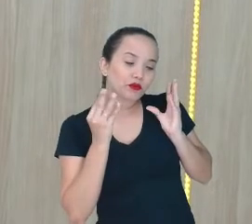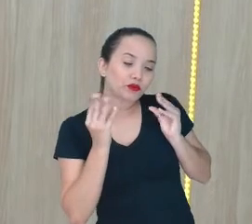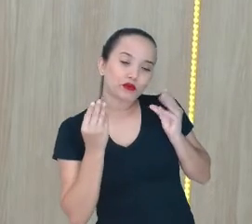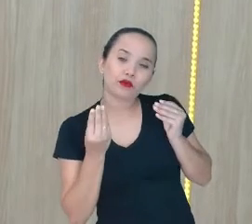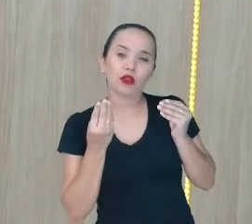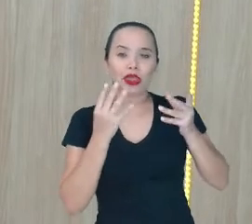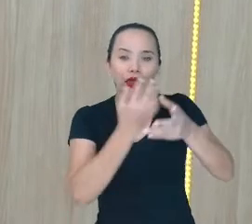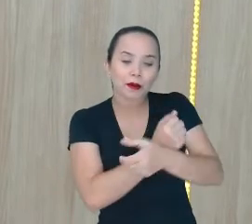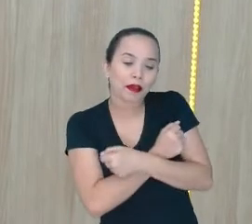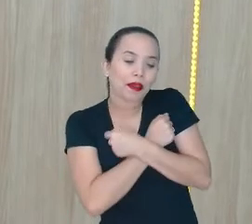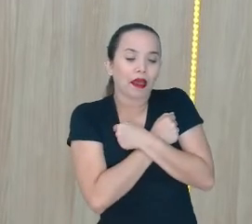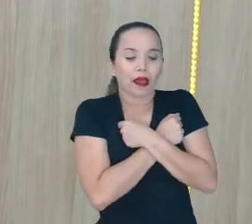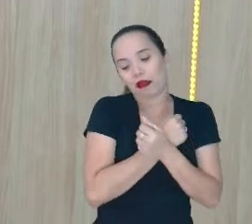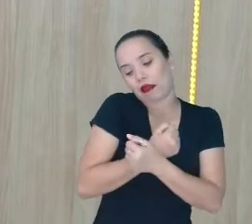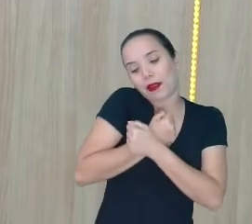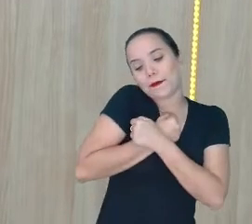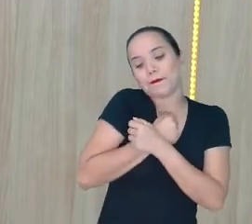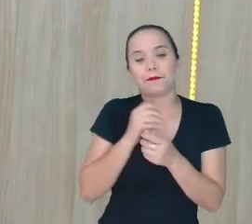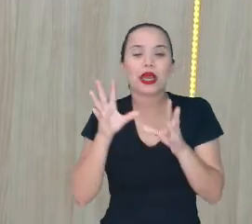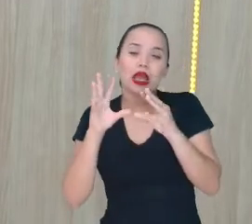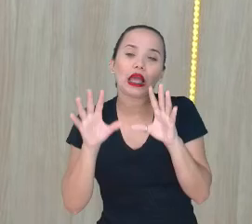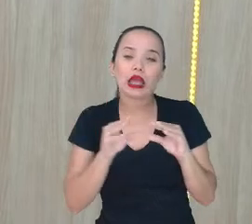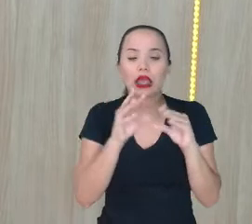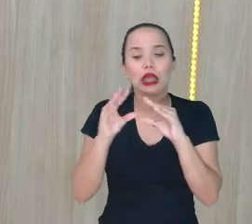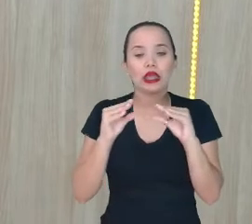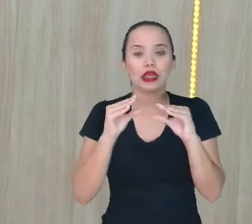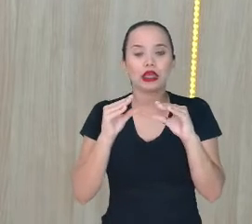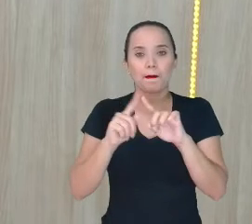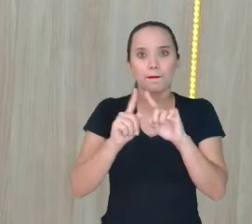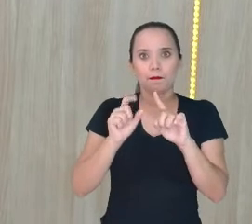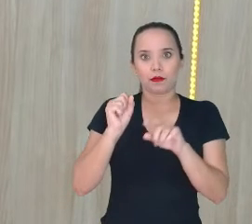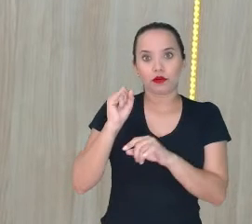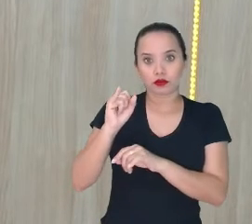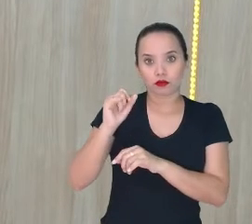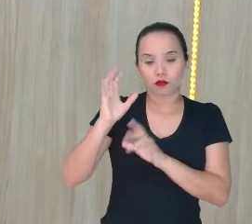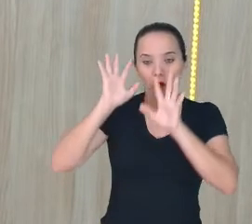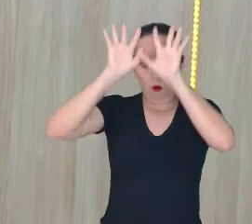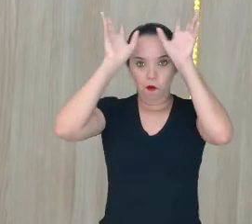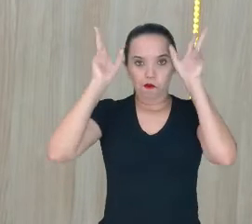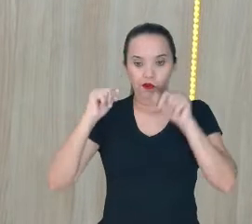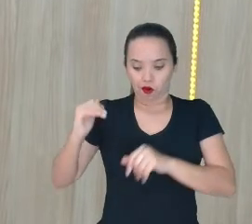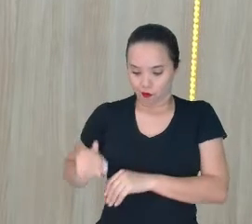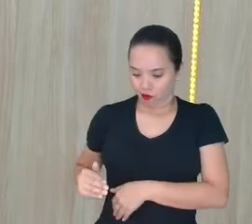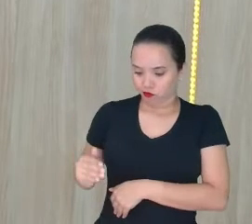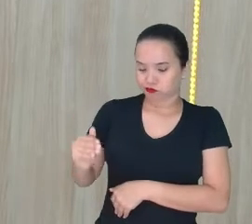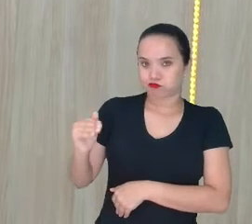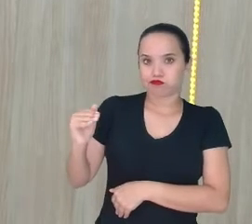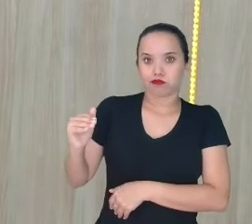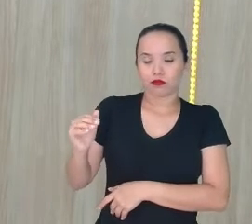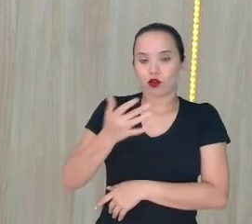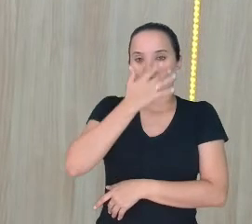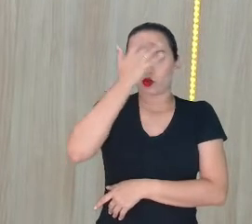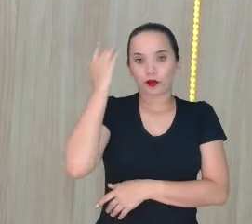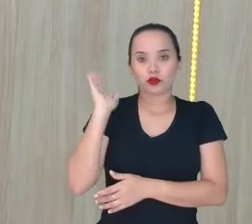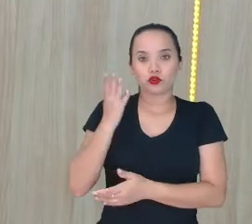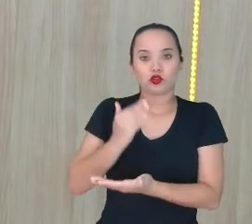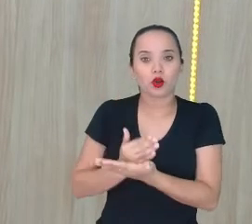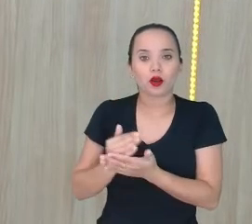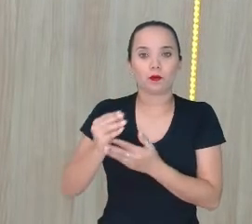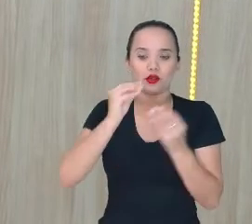garra Garra Aí não sei o que É um paparicado Aí quando ele cresce E já vai ganhando Uma certa idade As pessoas já vão